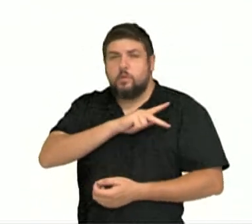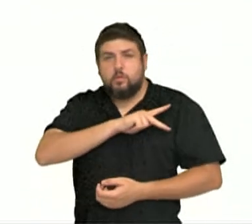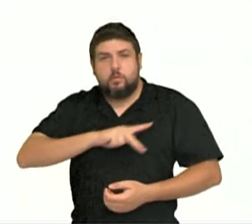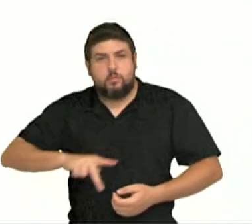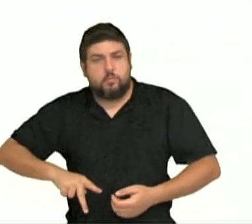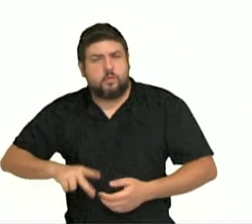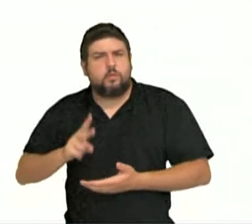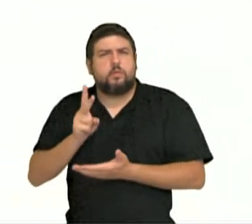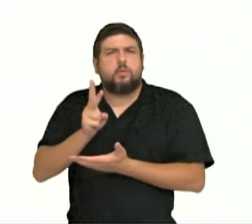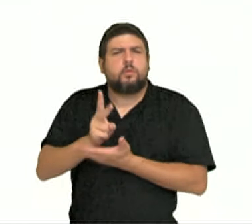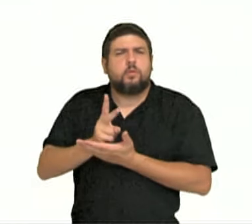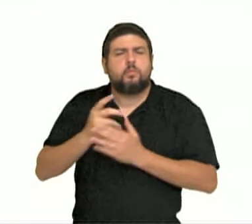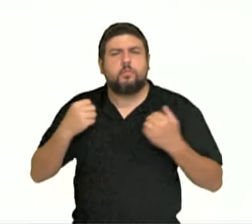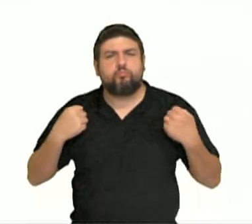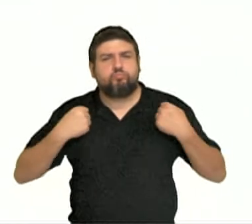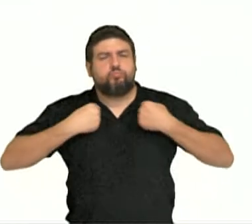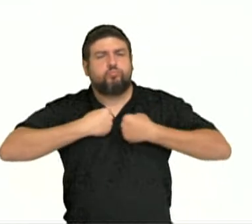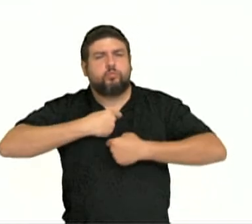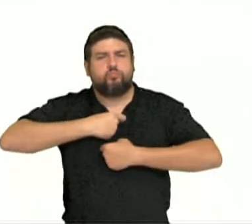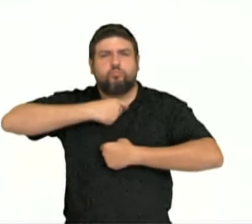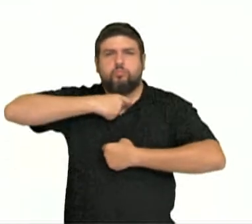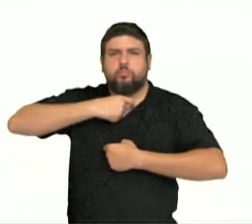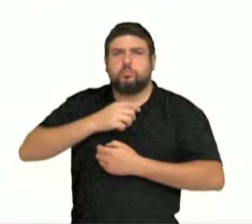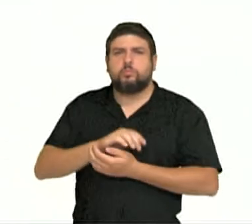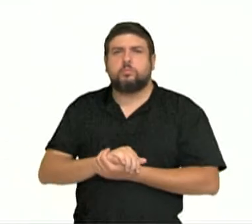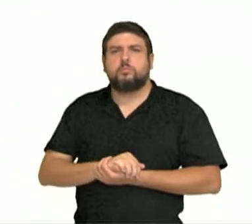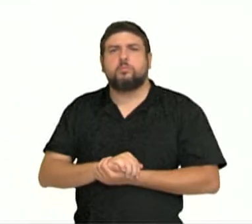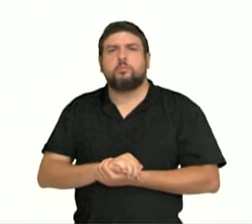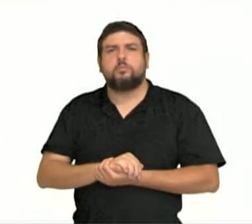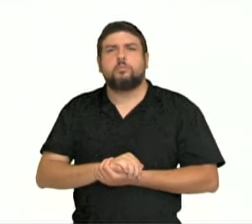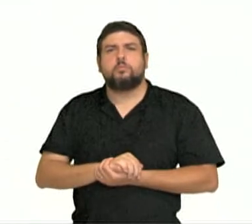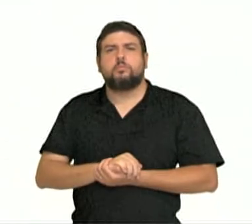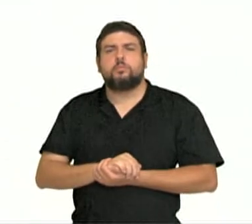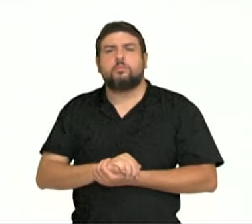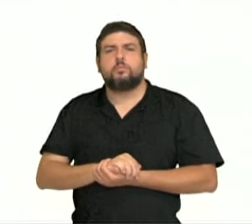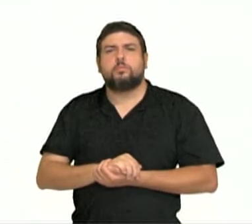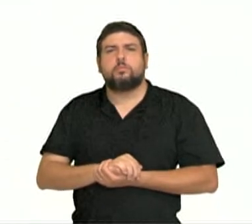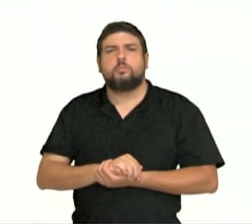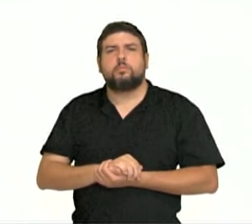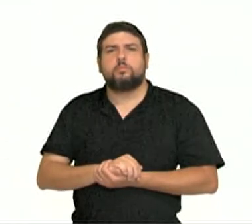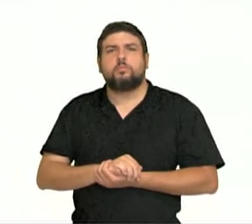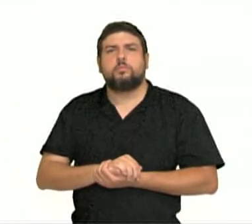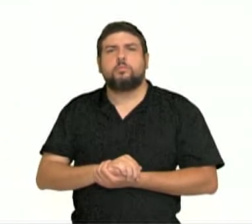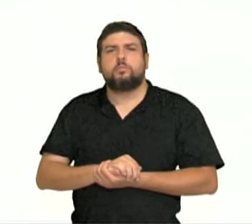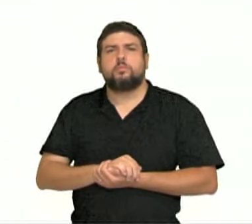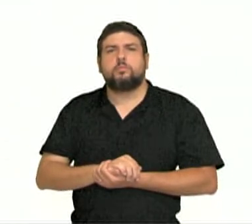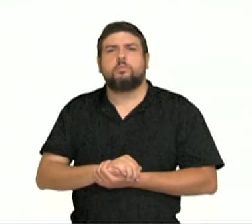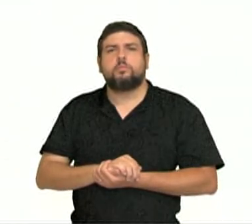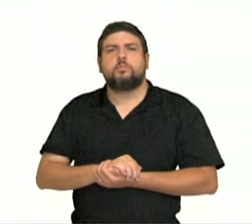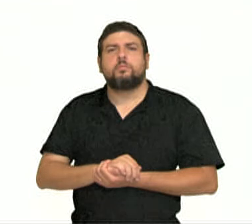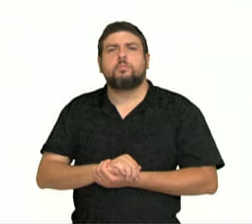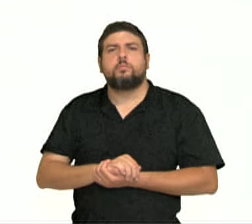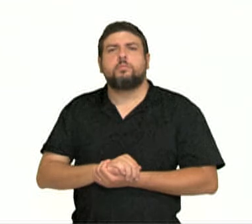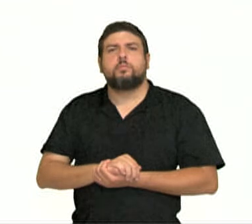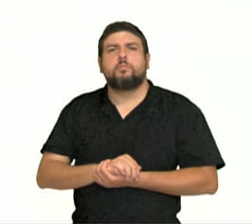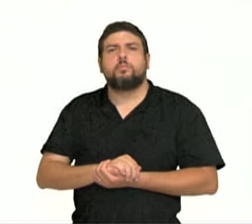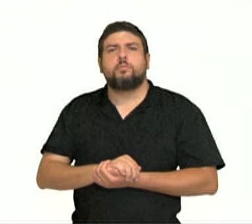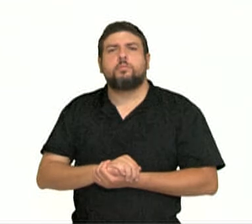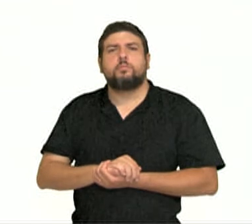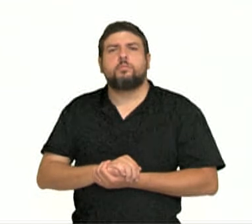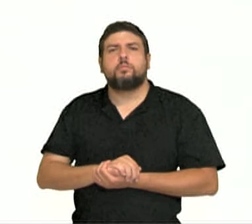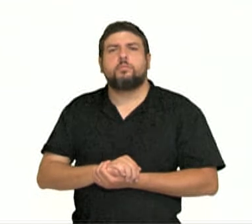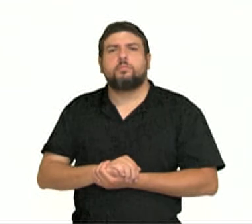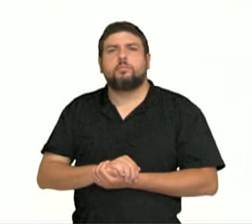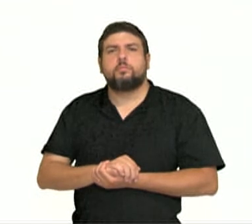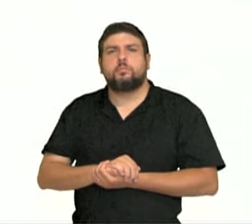sempre usa terno. Juan Carlos leva barba. Lola viene a los consertos, llevando a coleta en